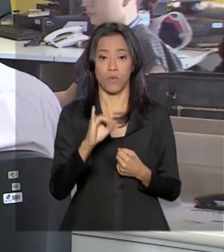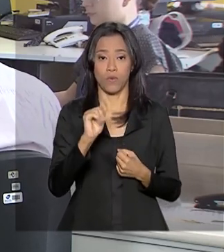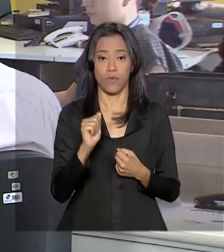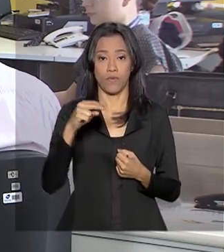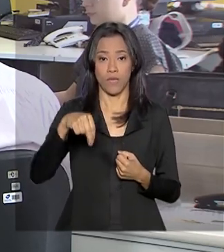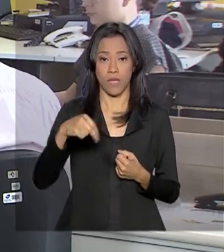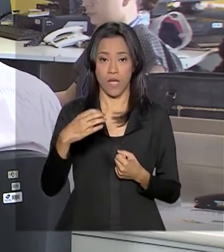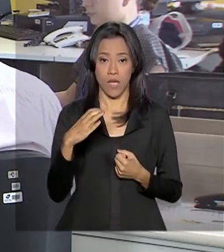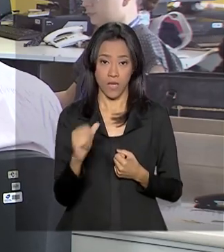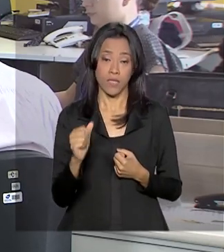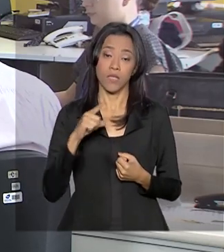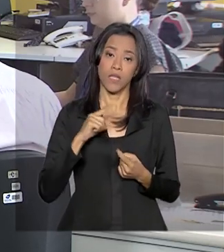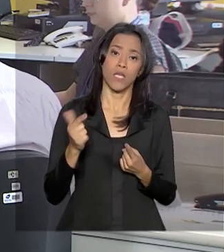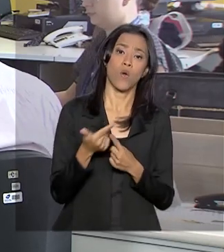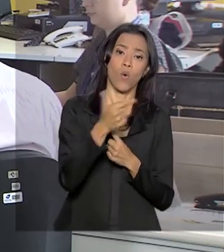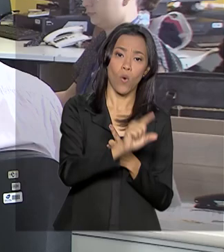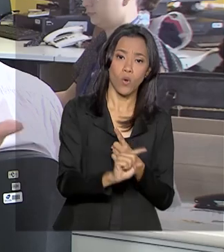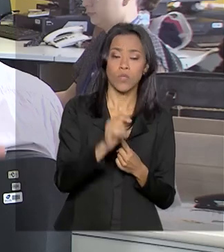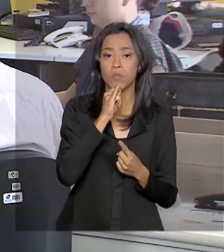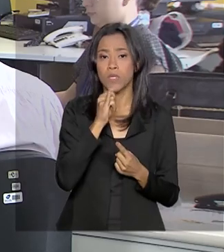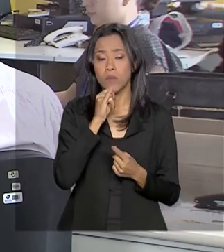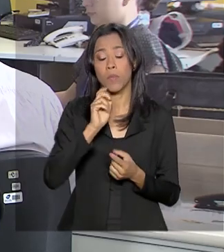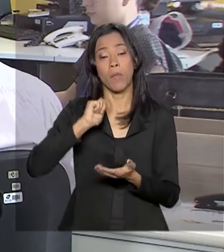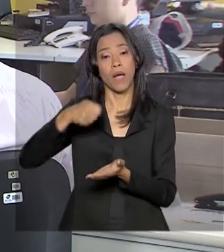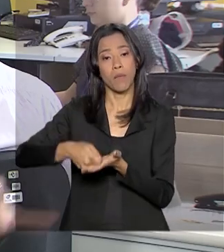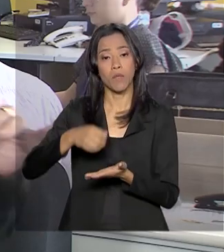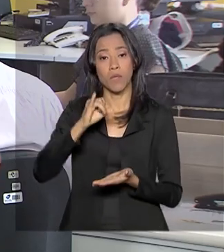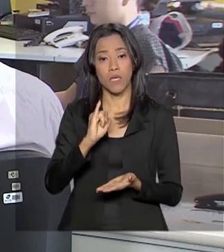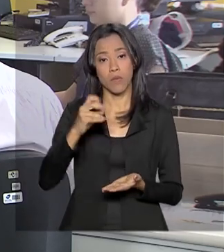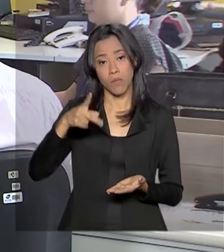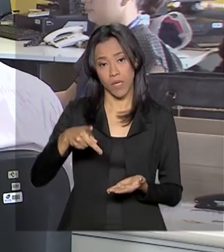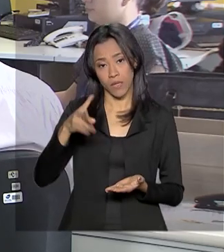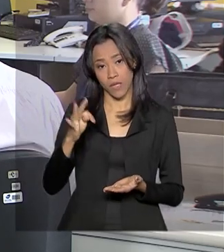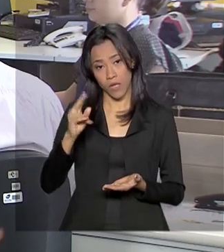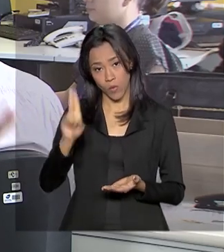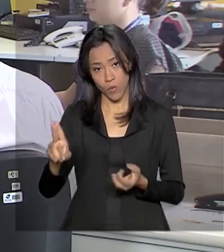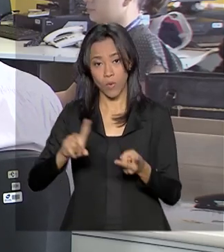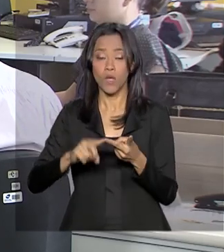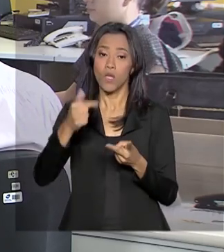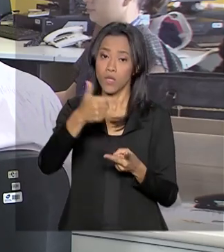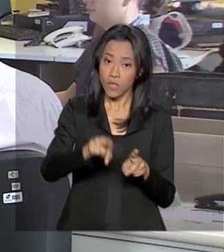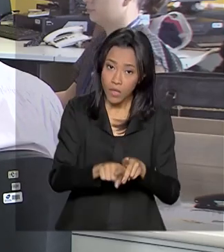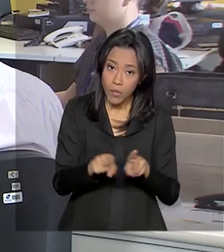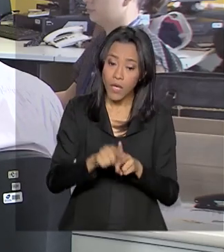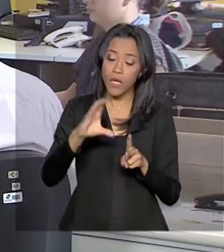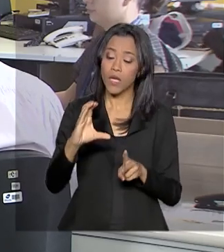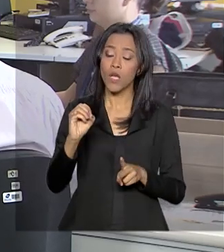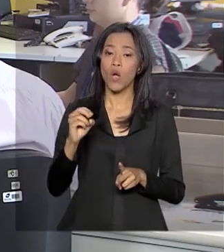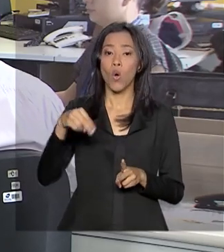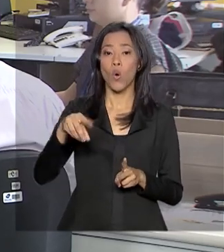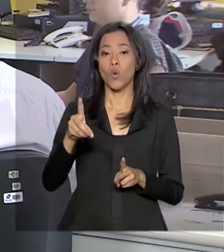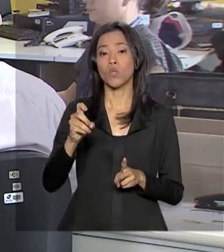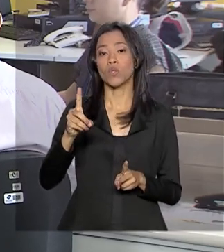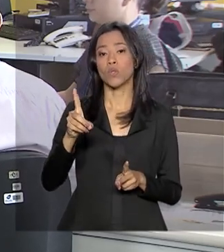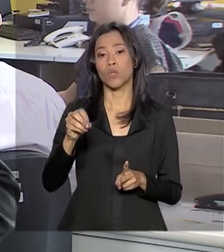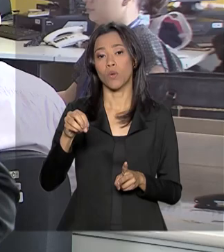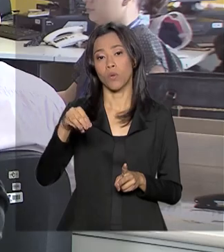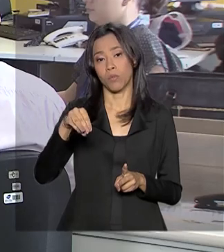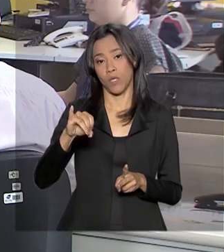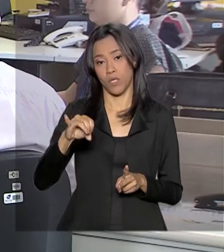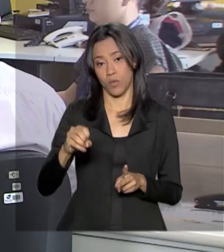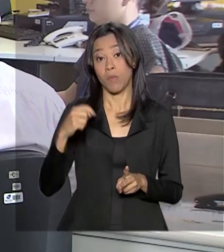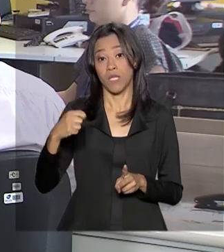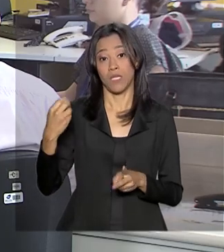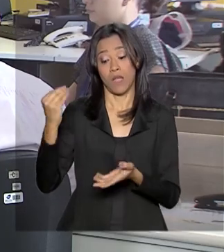coberturas, como o pagamento do condomínio e IPTU. Só que isso é facultativo e deve estar previsto no contrato. O seguro